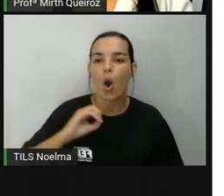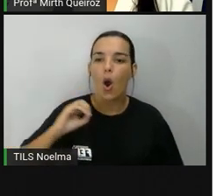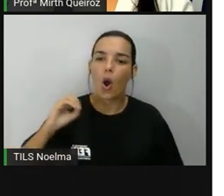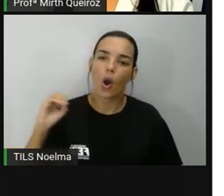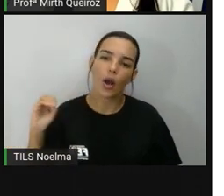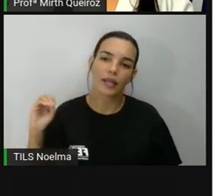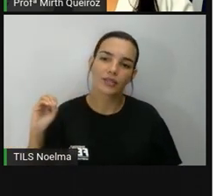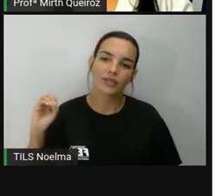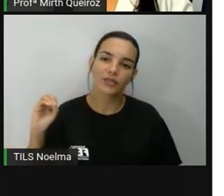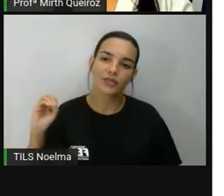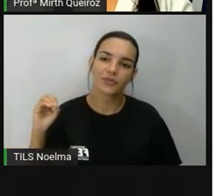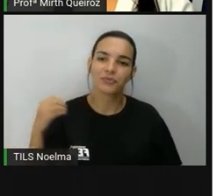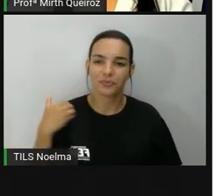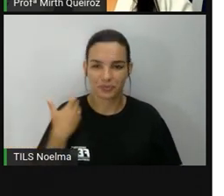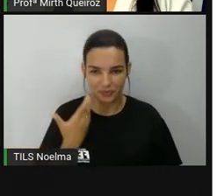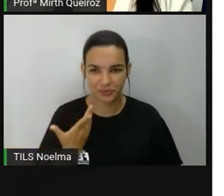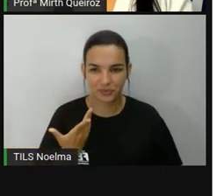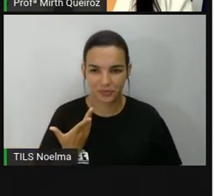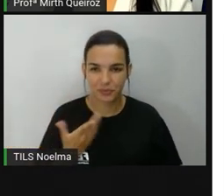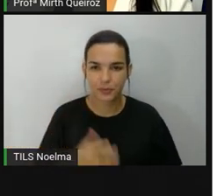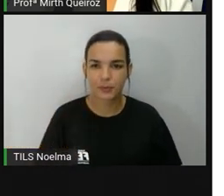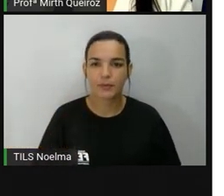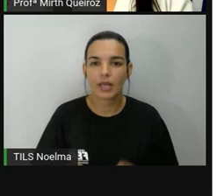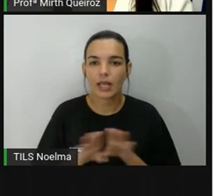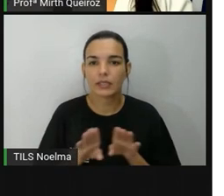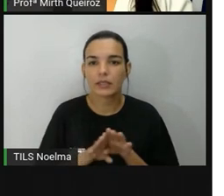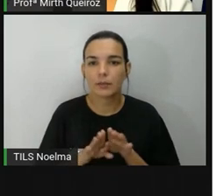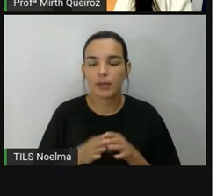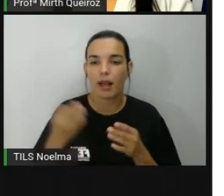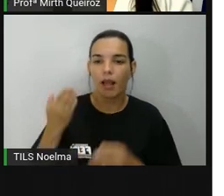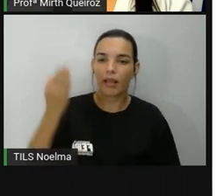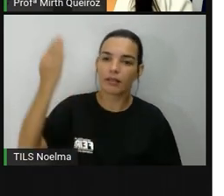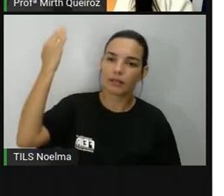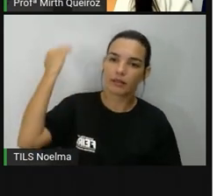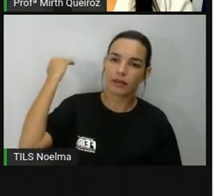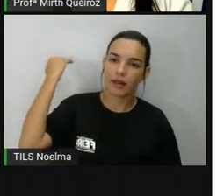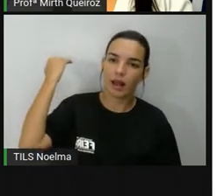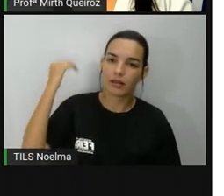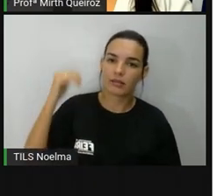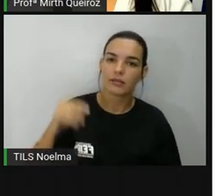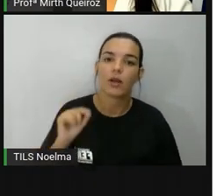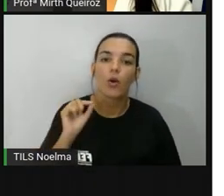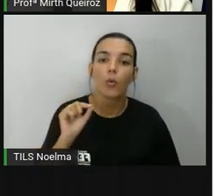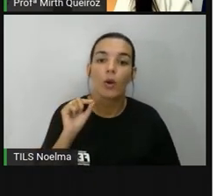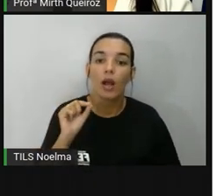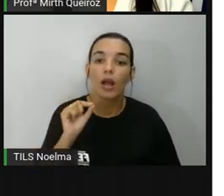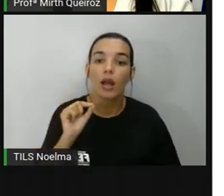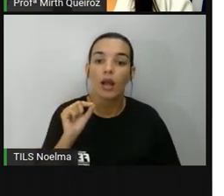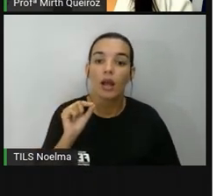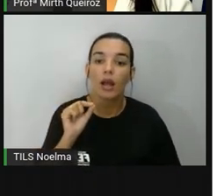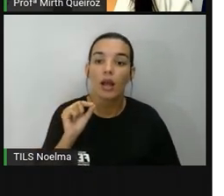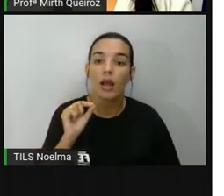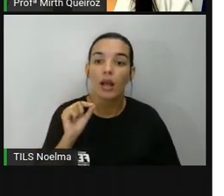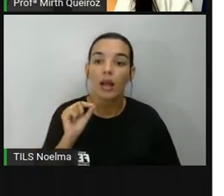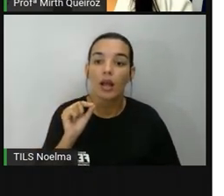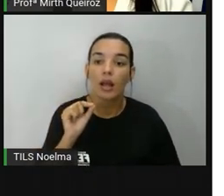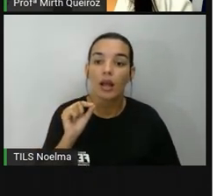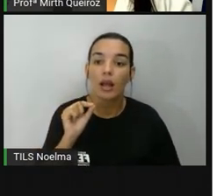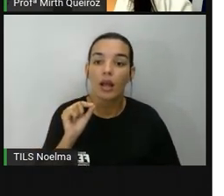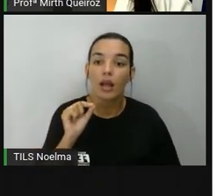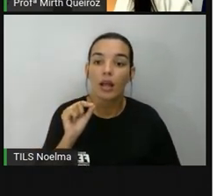oeste. E atrás aqui vai ser o quê? Vai ser